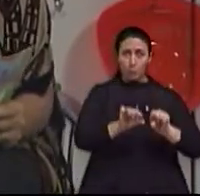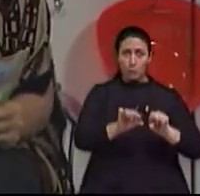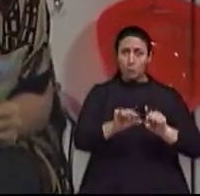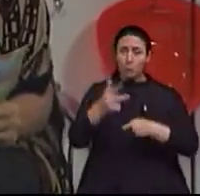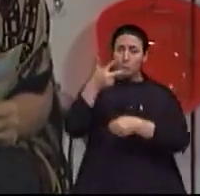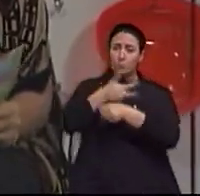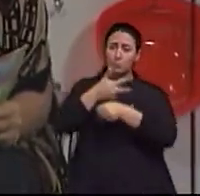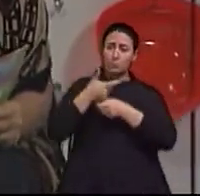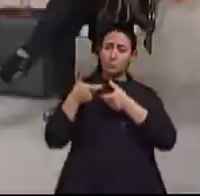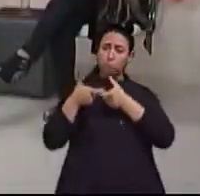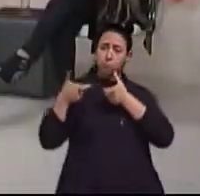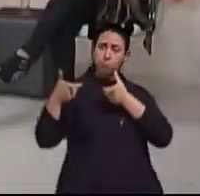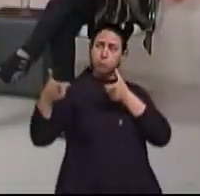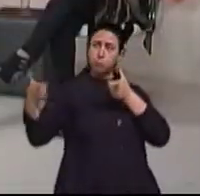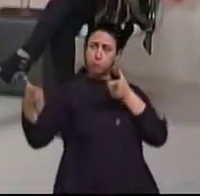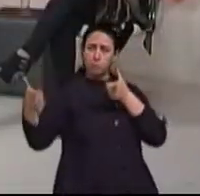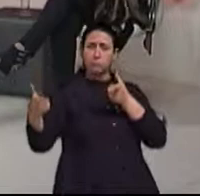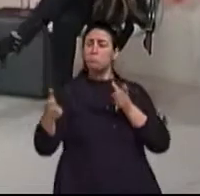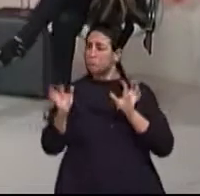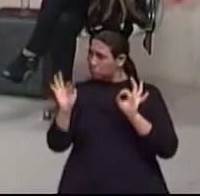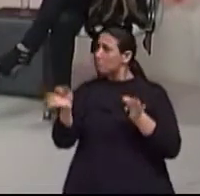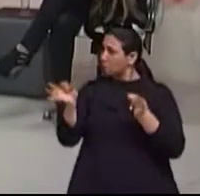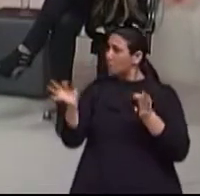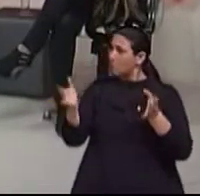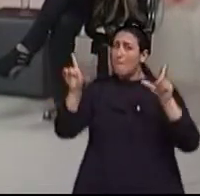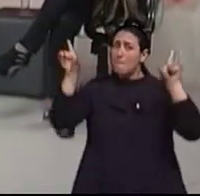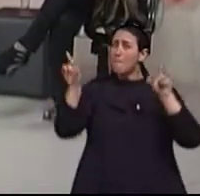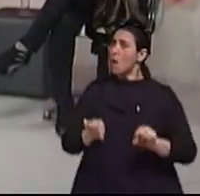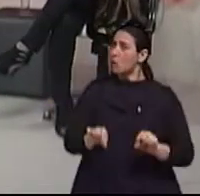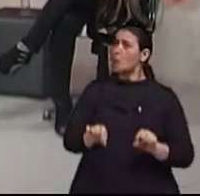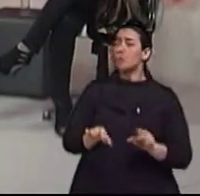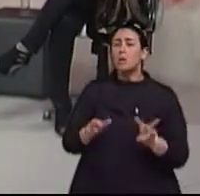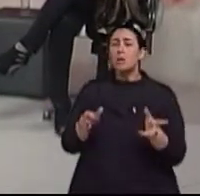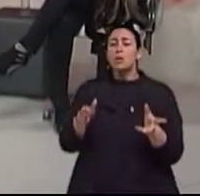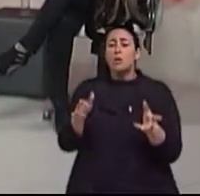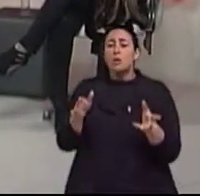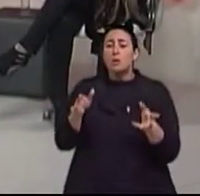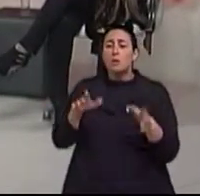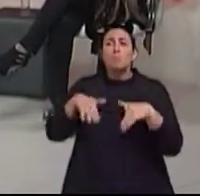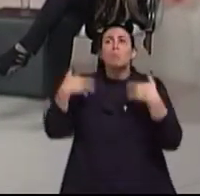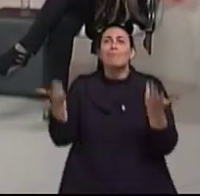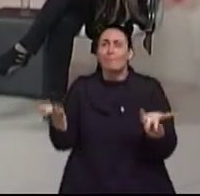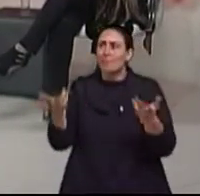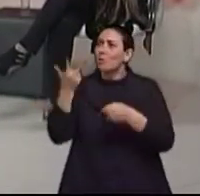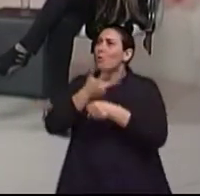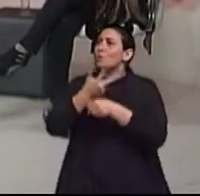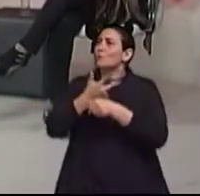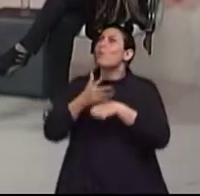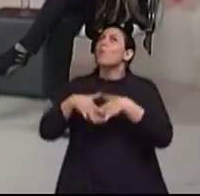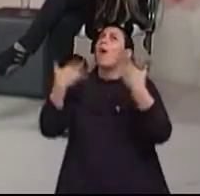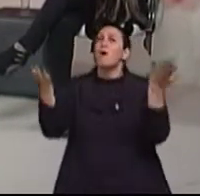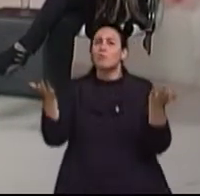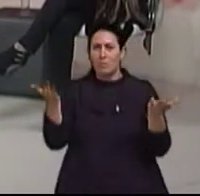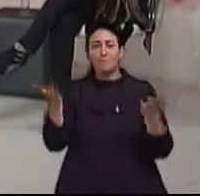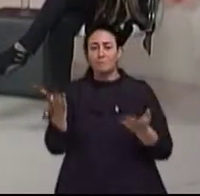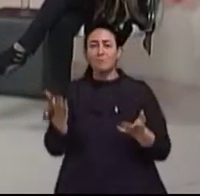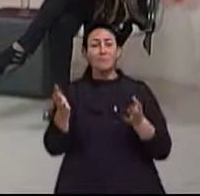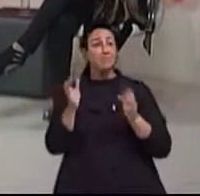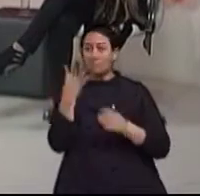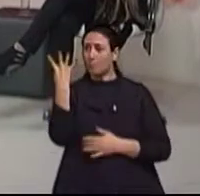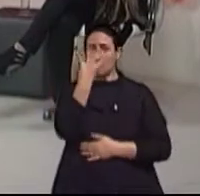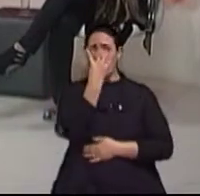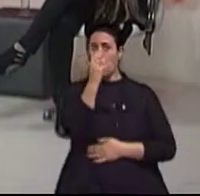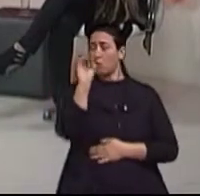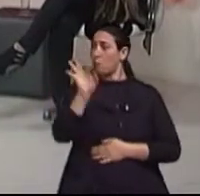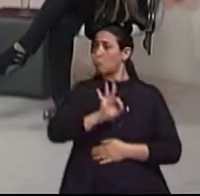idosos. Sim, são 14% menos crianças. Exatamente. E quanto mais de idosos? Mais 40% de idosos. Então,